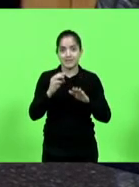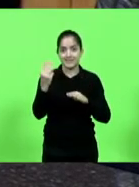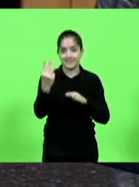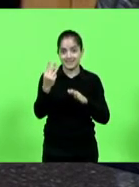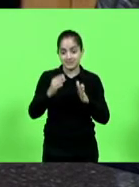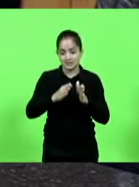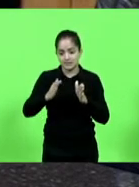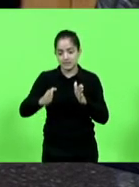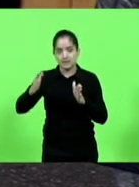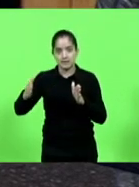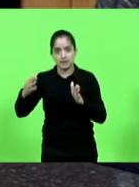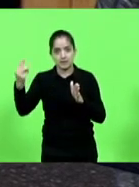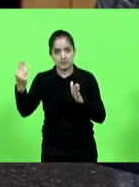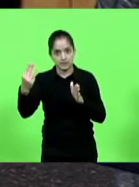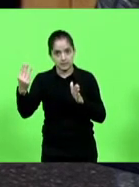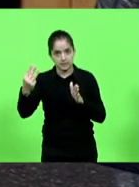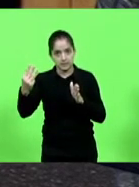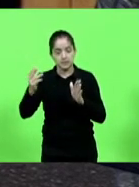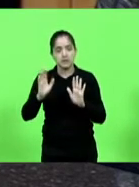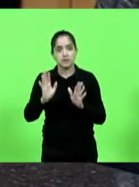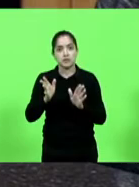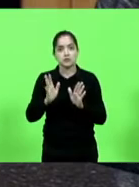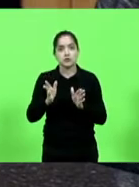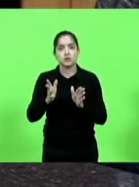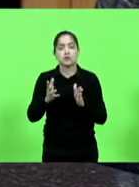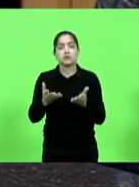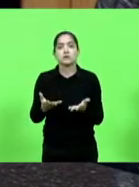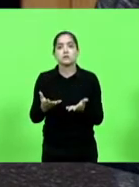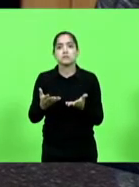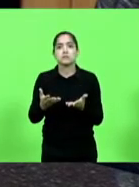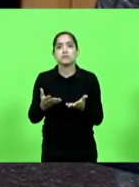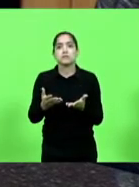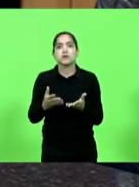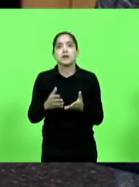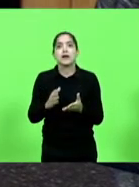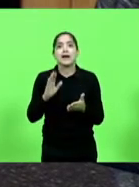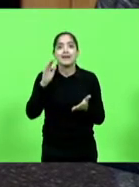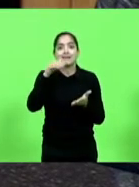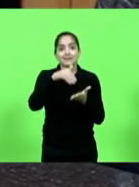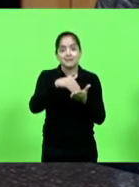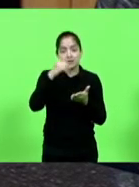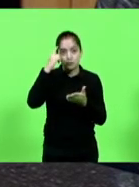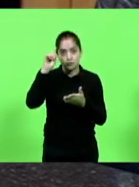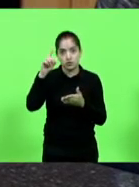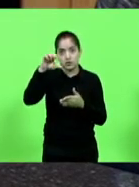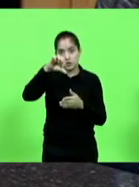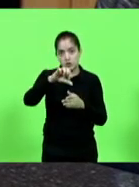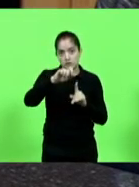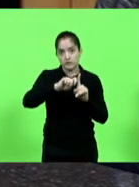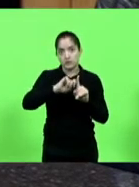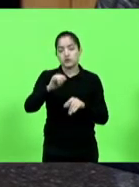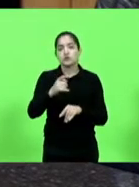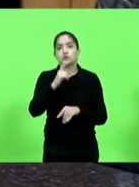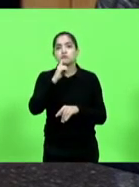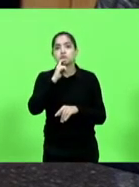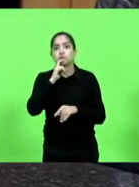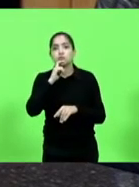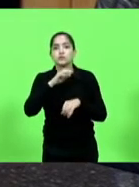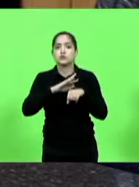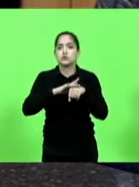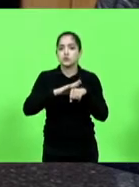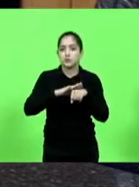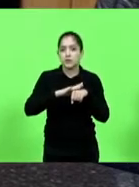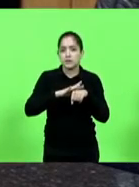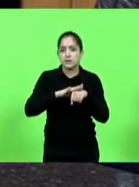vacinação que contempla então aí até 9 de julho pessoas portadoras de doenças crônicas